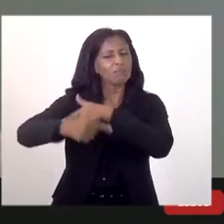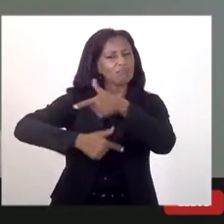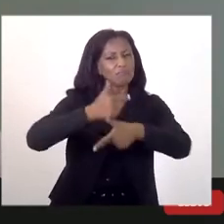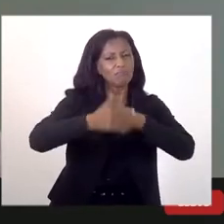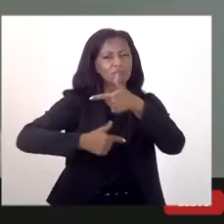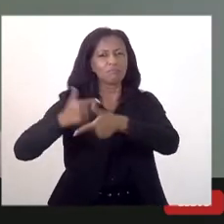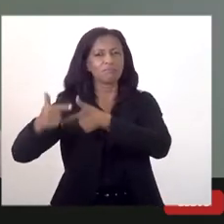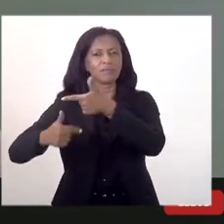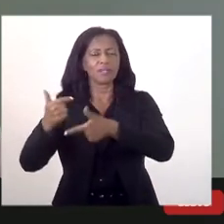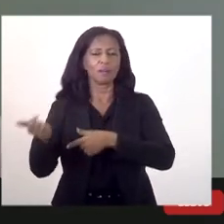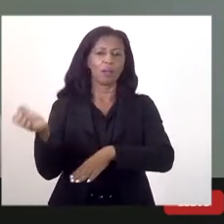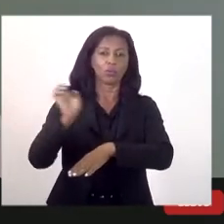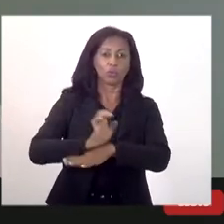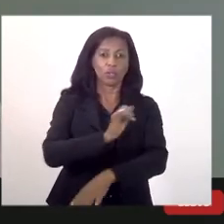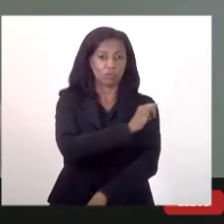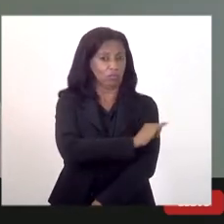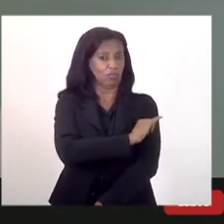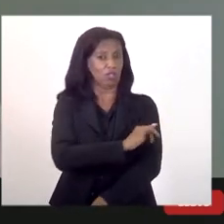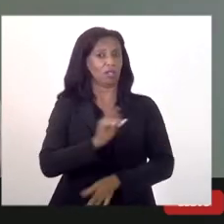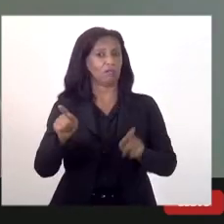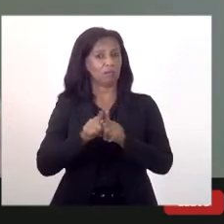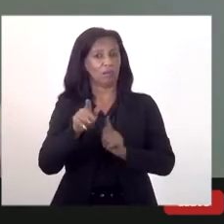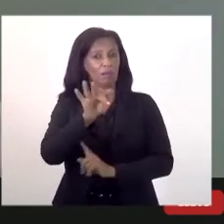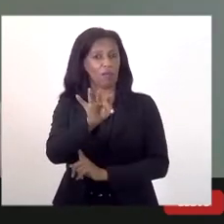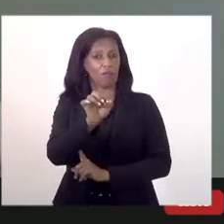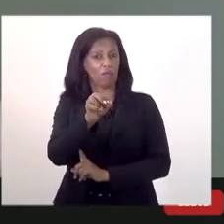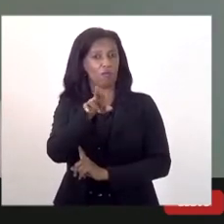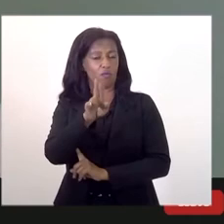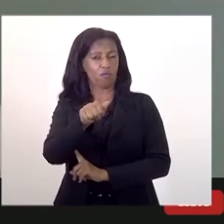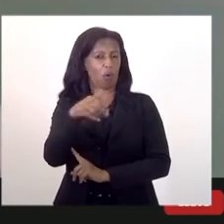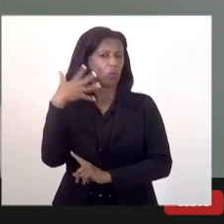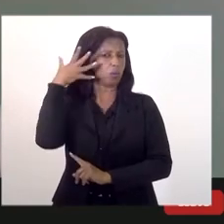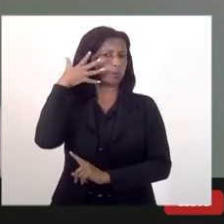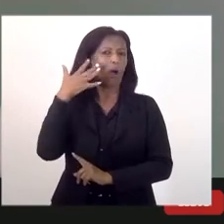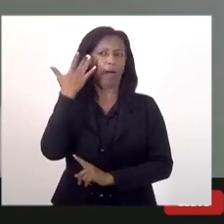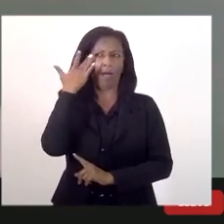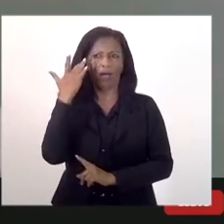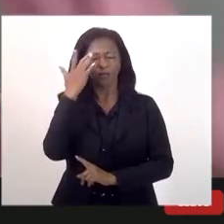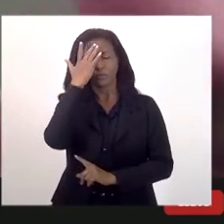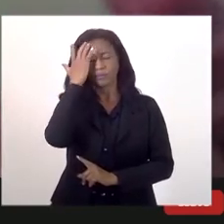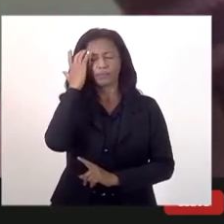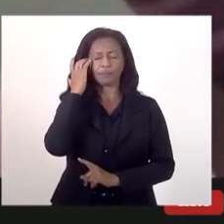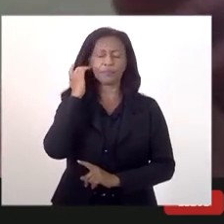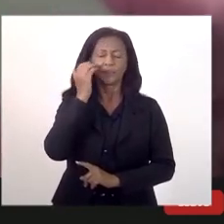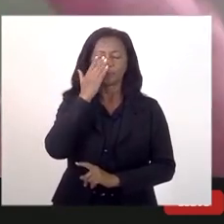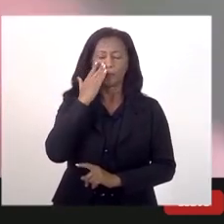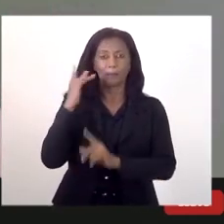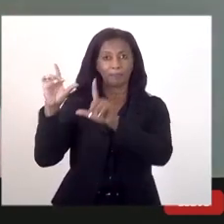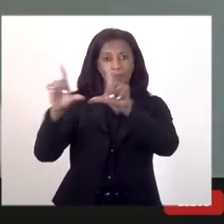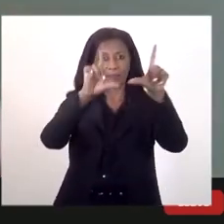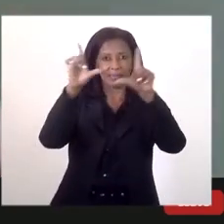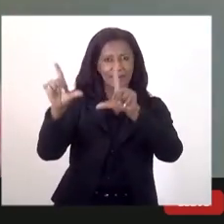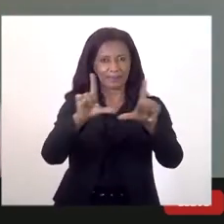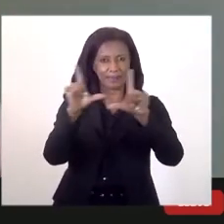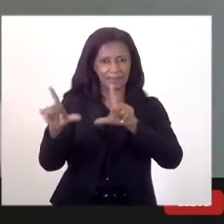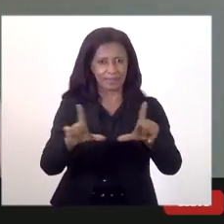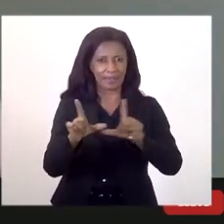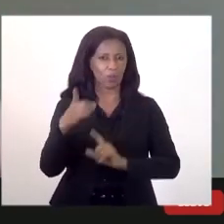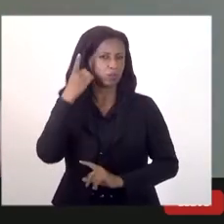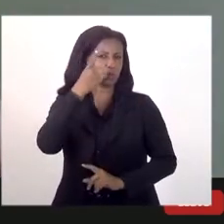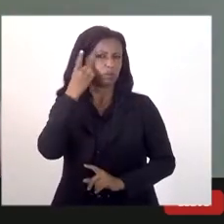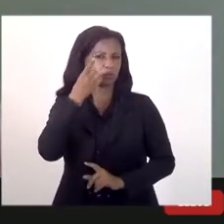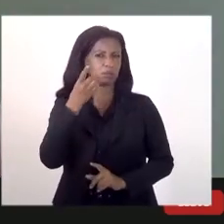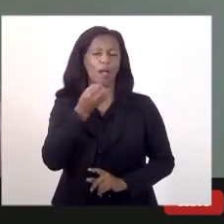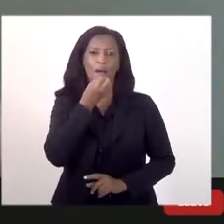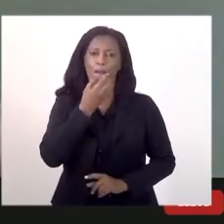defesa do estado do Rio de Janeiro e do nosso fórum. eu acho que a apresentação do Mauro Osório e agora da Maria Luísa foram muito boas e realmente eu